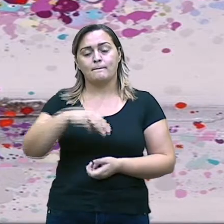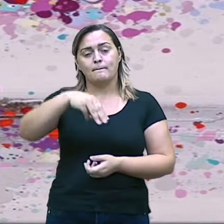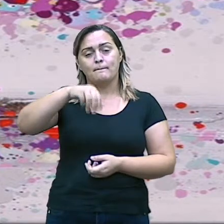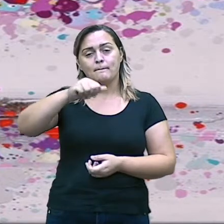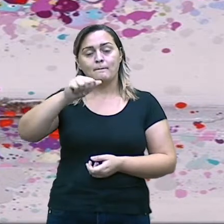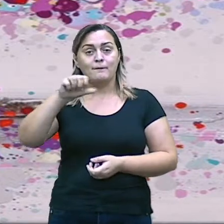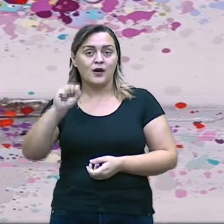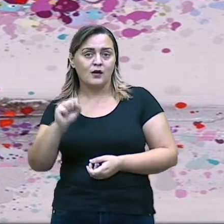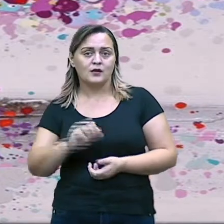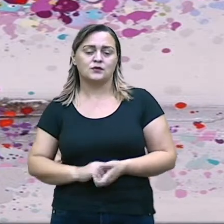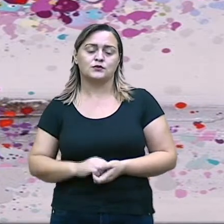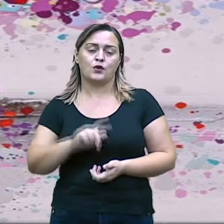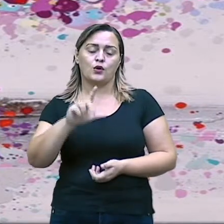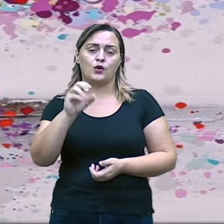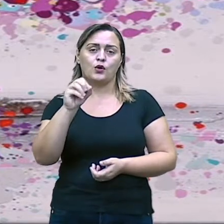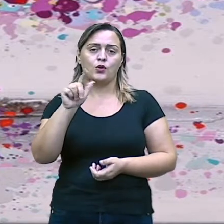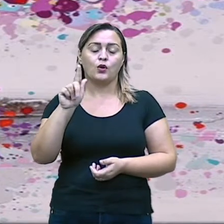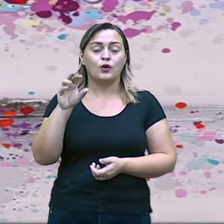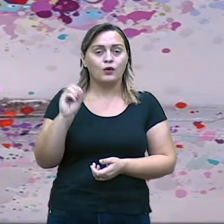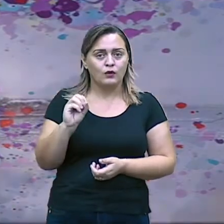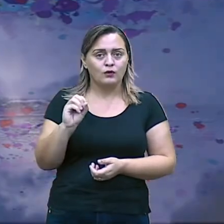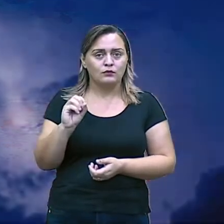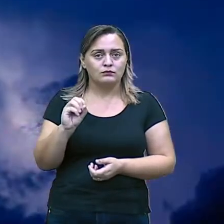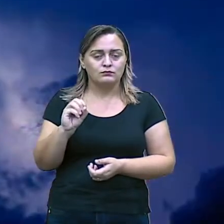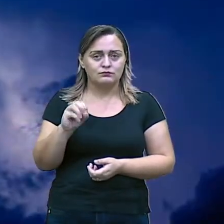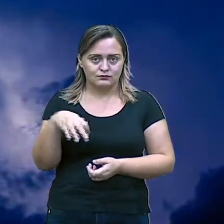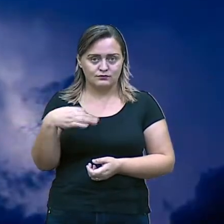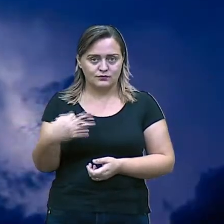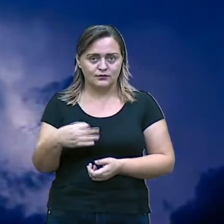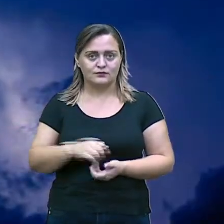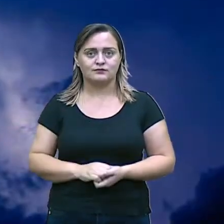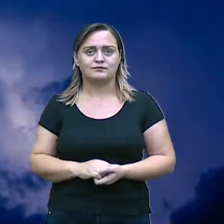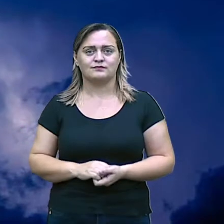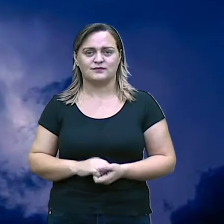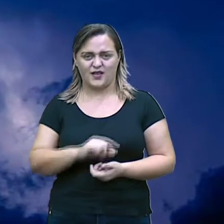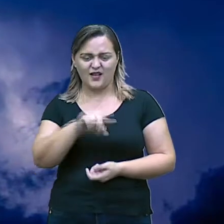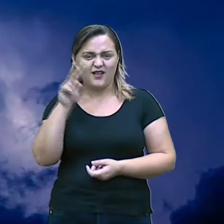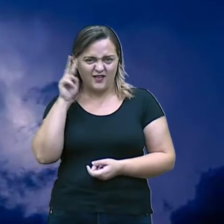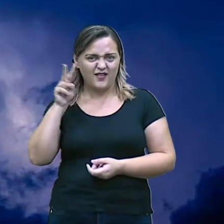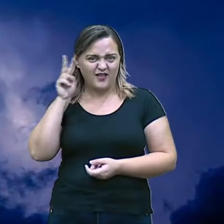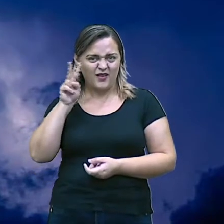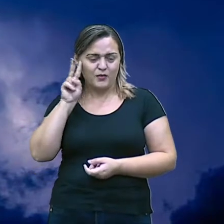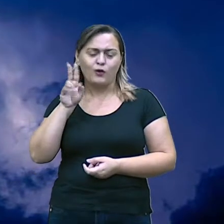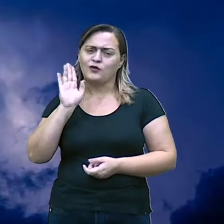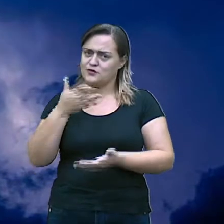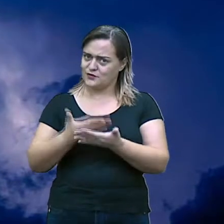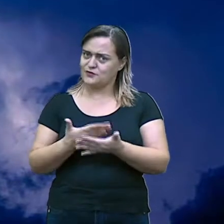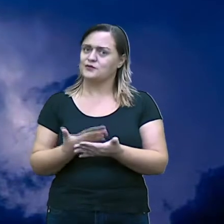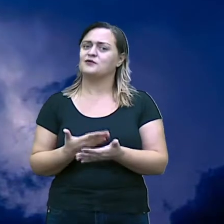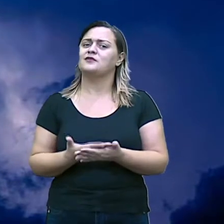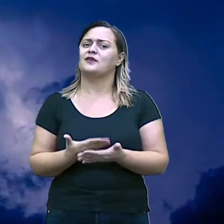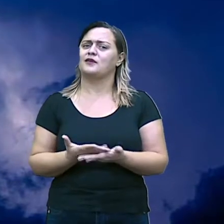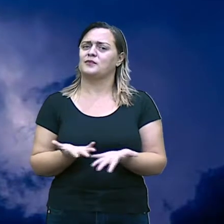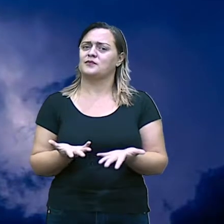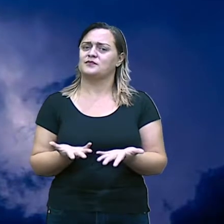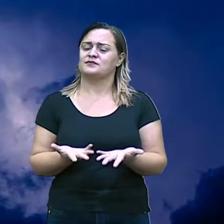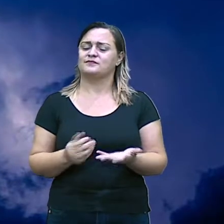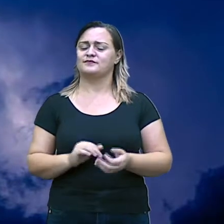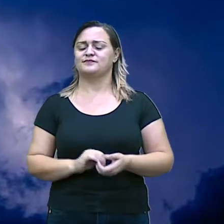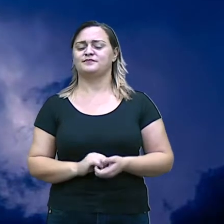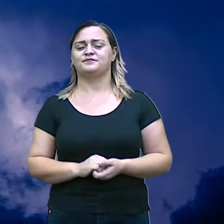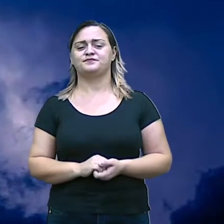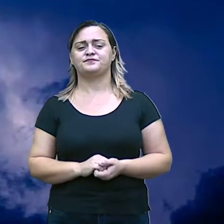Muito bom. Encerramos aqui a nossa breve revisão. Estudamos muito isso aí, né, estudante? Ao longo do ano, não é mesmo? Pois bem.